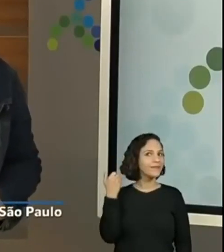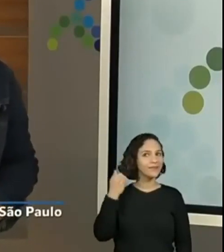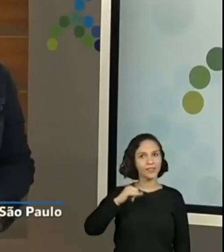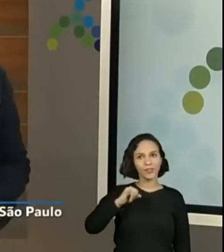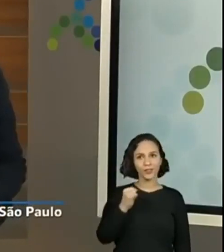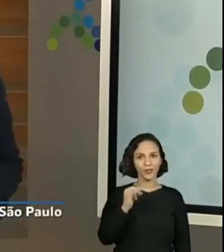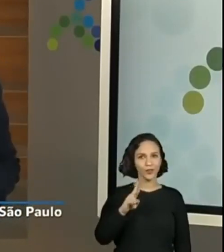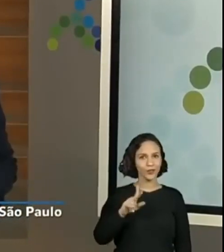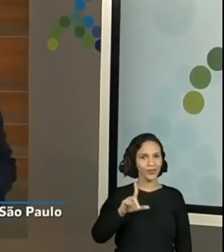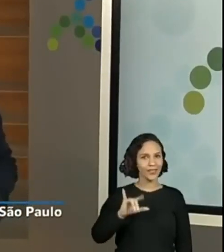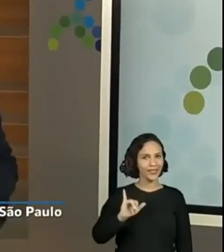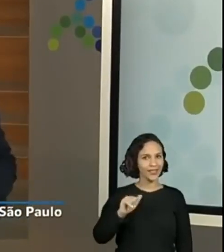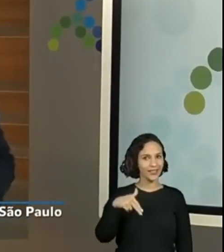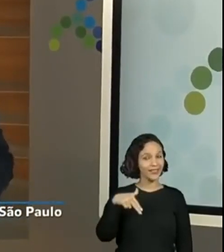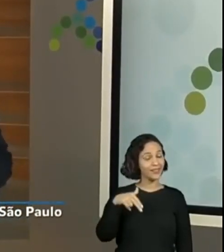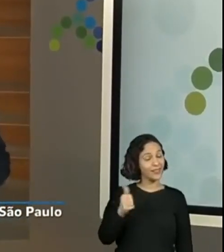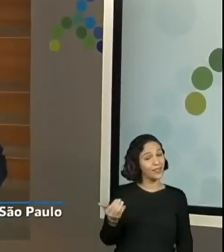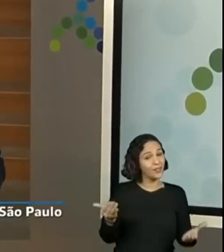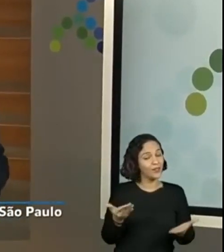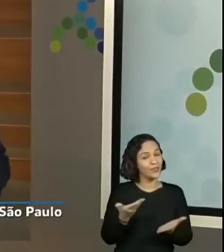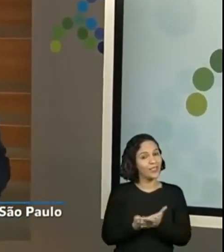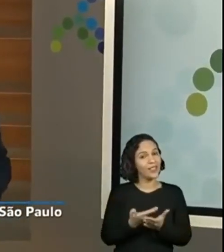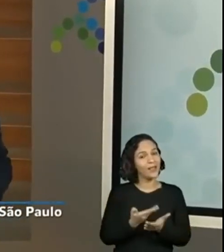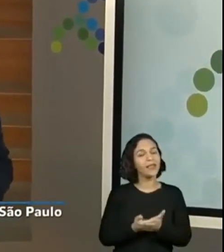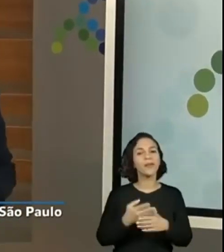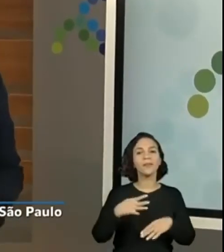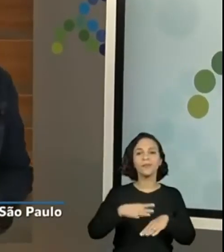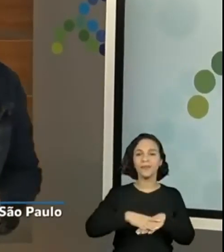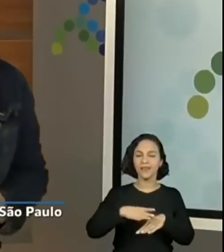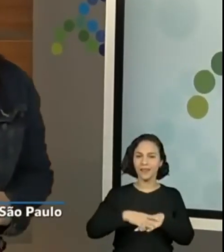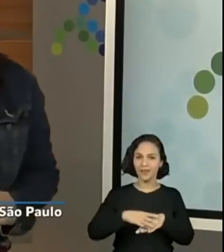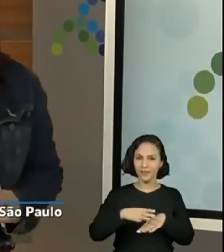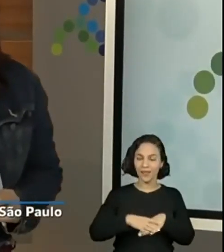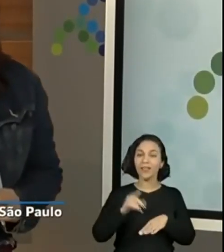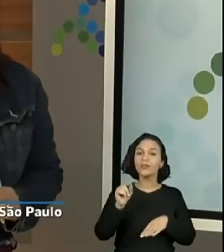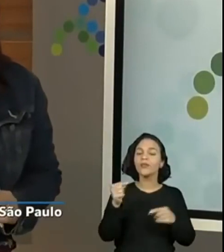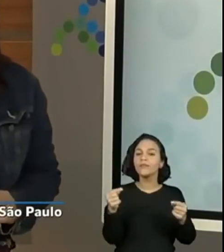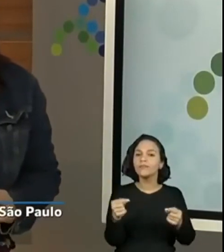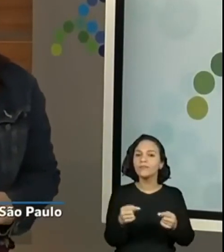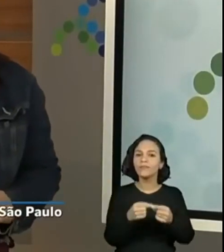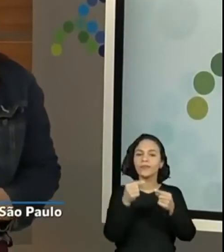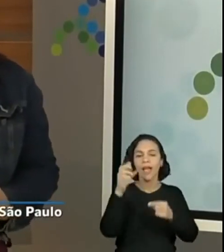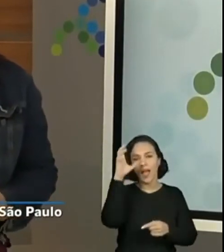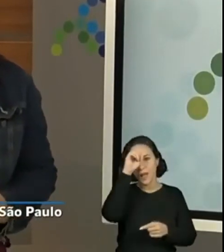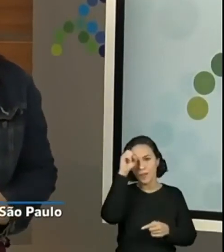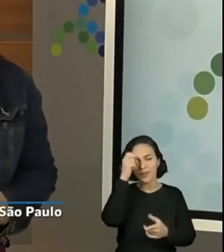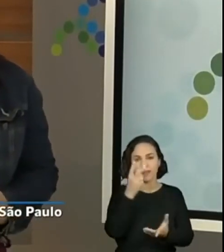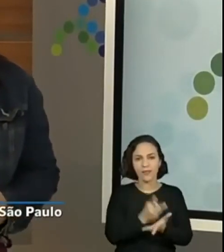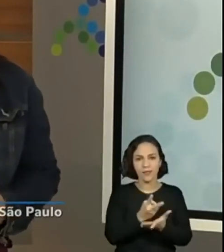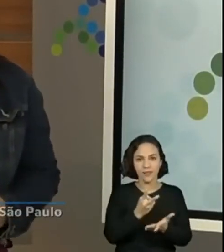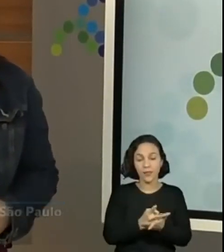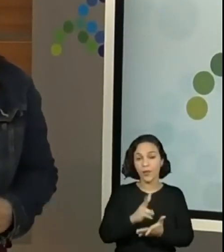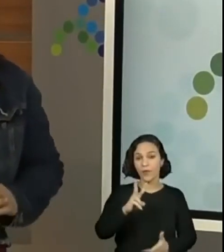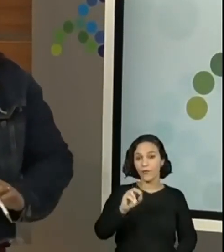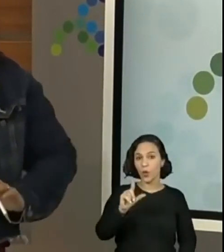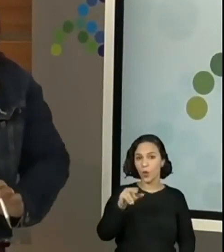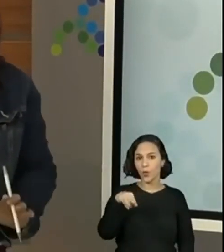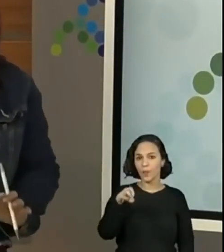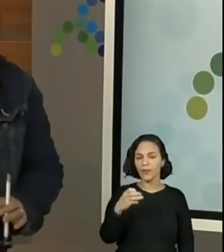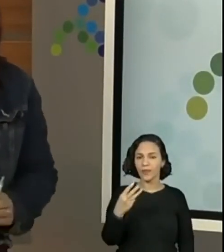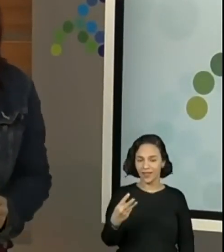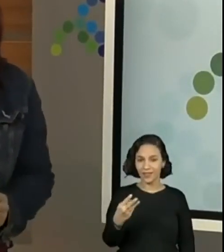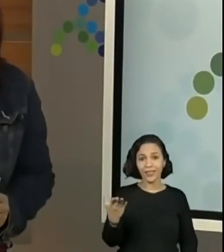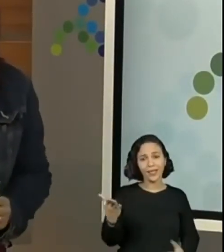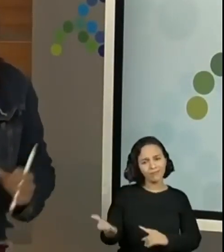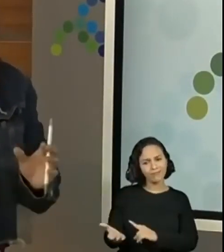hoje nós vamos ter a nossa aula de Matemática lá do Aprender Sempre, volume 3. E quem vai me ajudar nessa aula para ficar